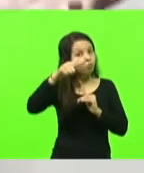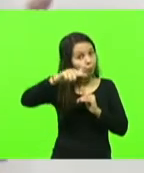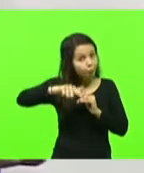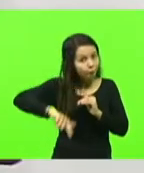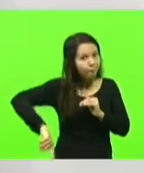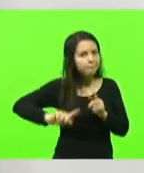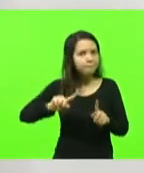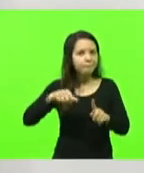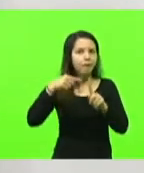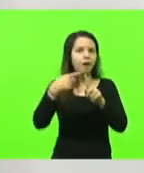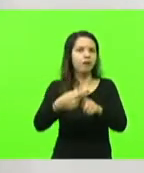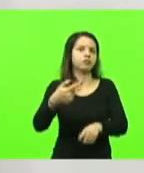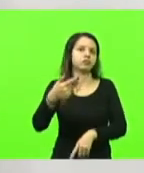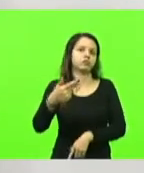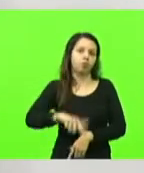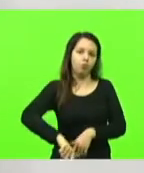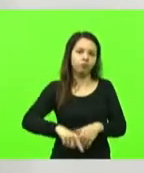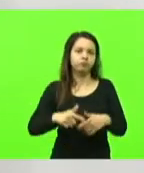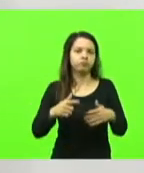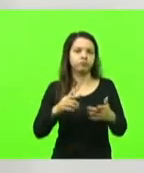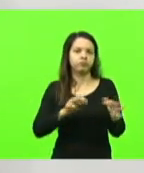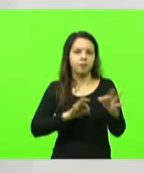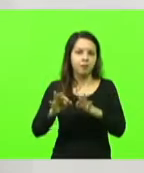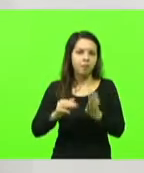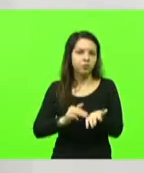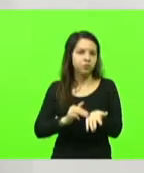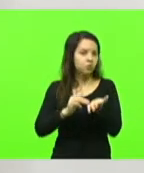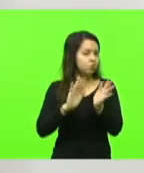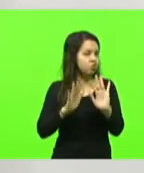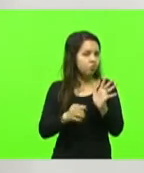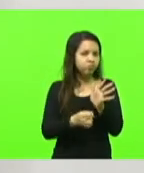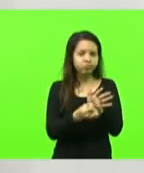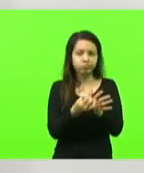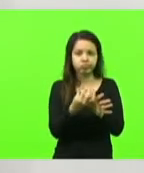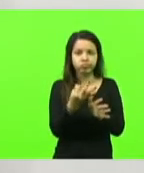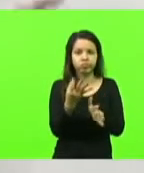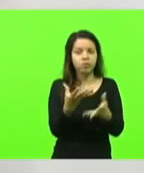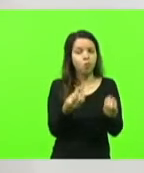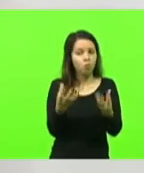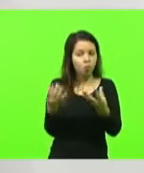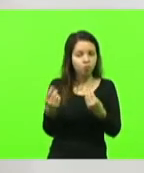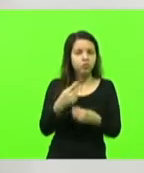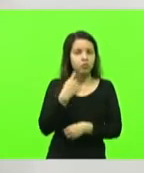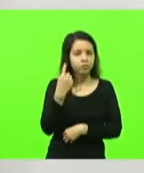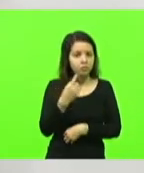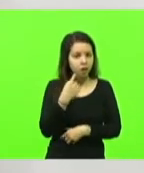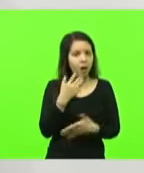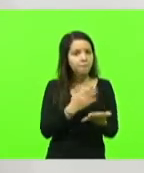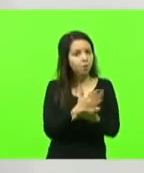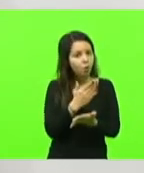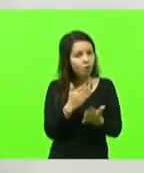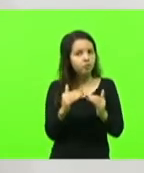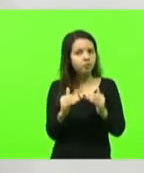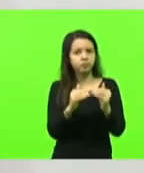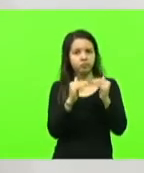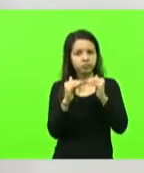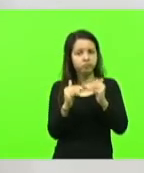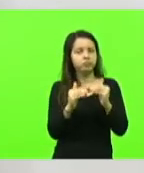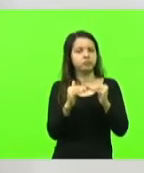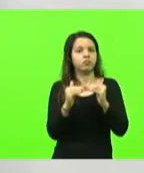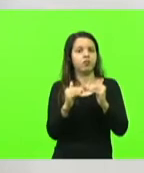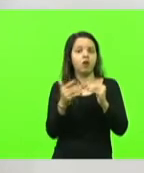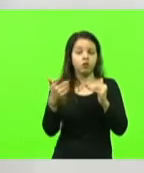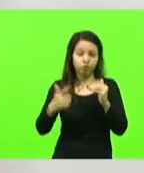já fizemos várias aqui, vários deputados, aprovamos por unanimidade, e mais uma.